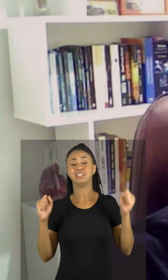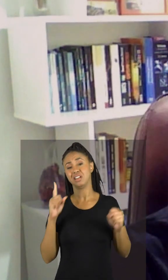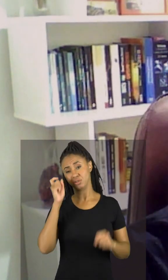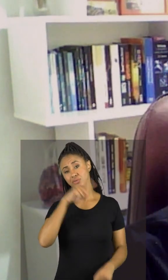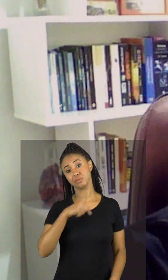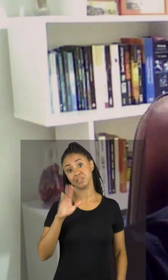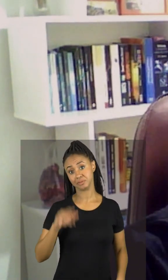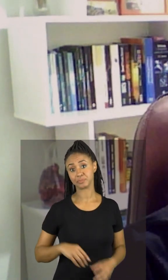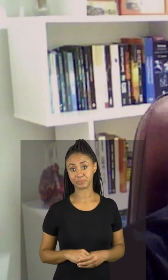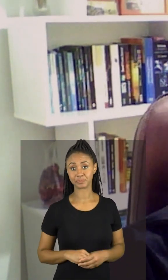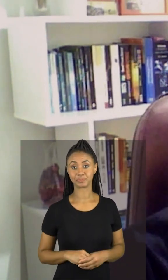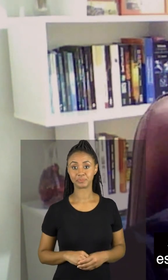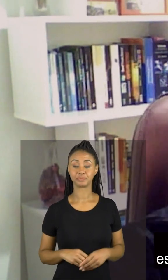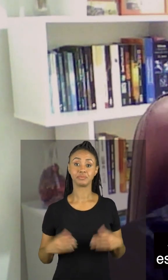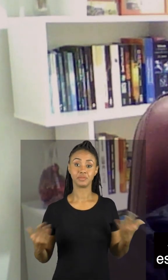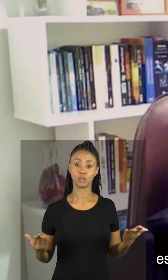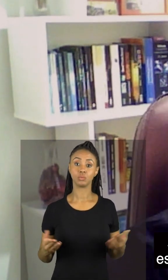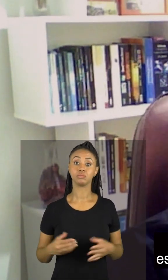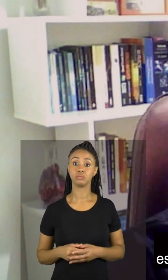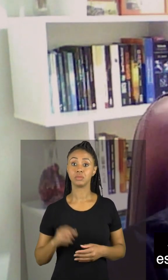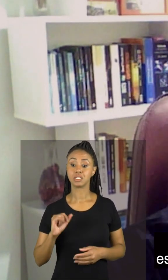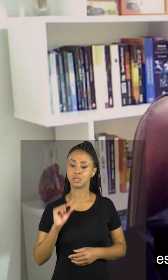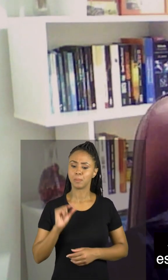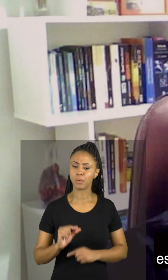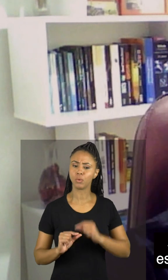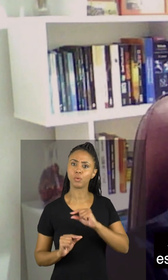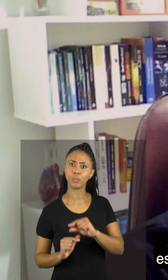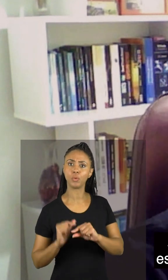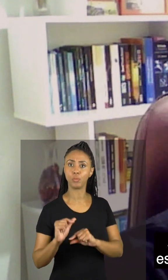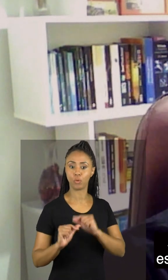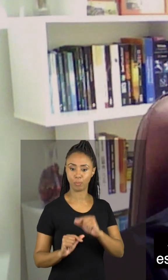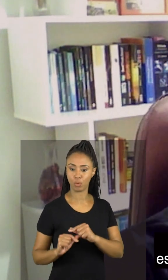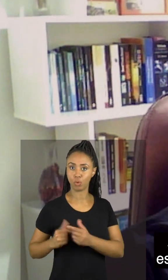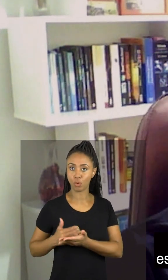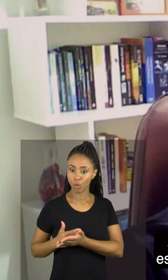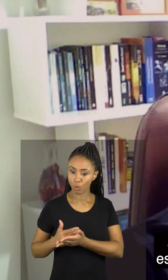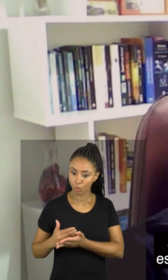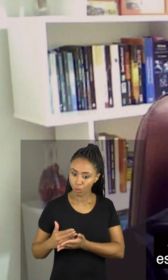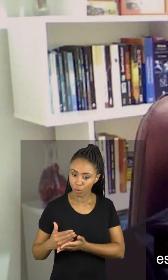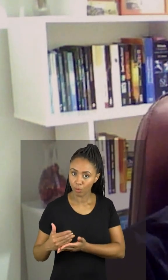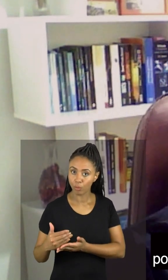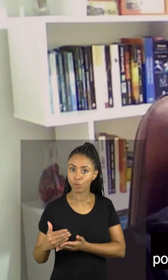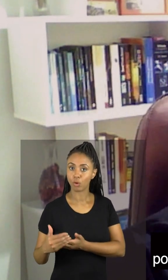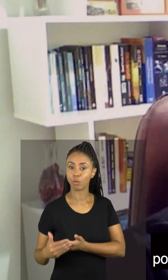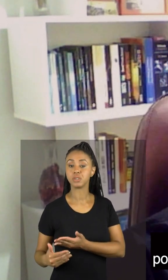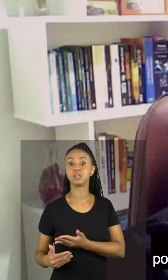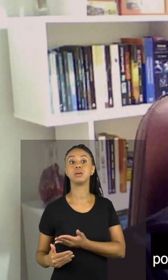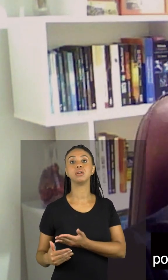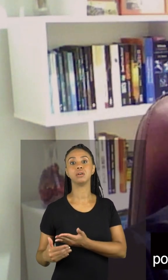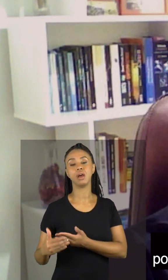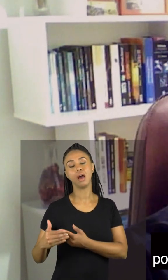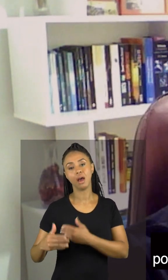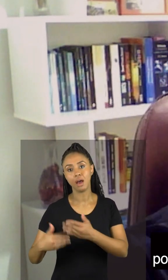difícil de adormecer então ao implementar gradualmente esses hábitos saudáveis de sono acredito que